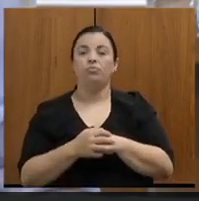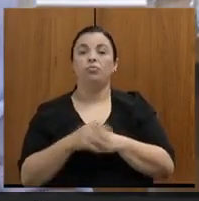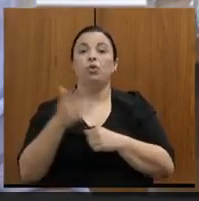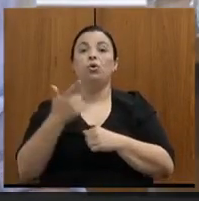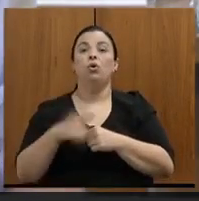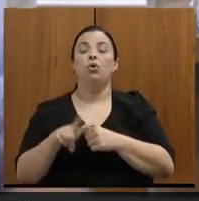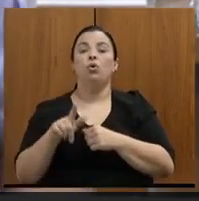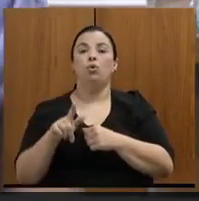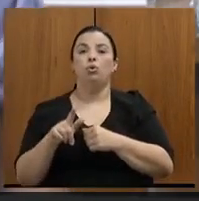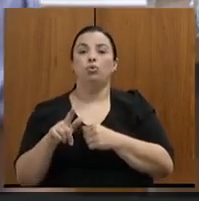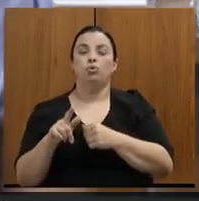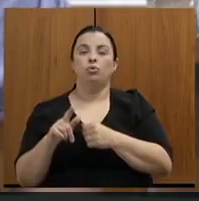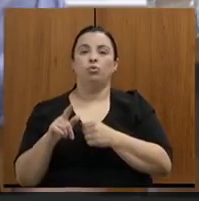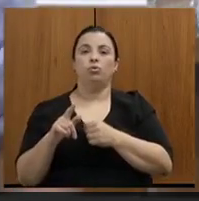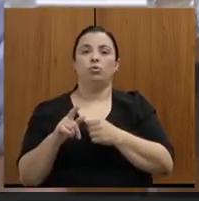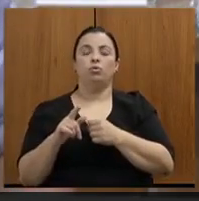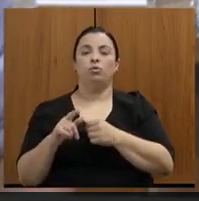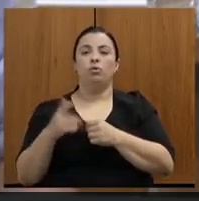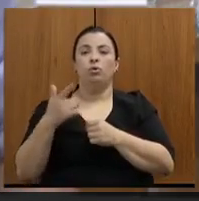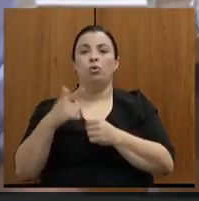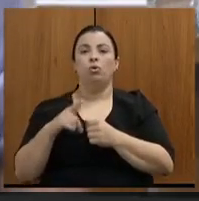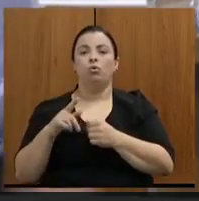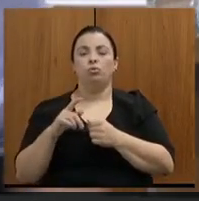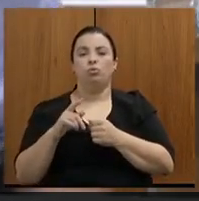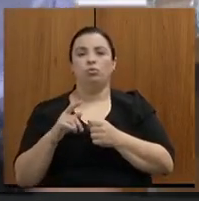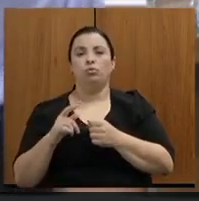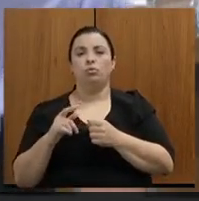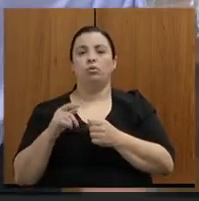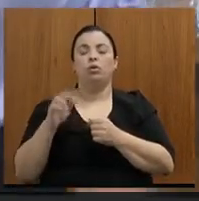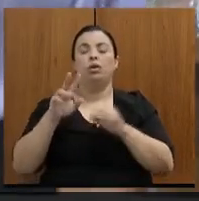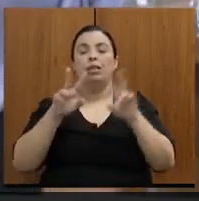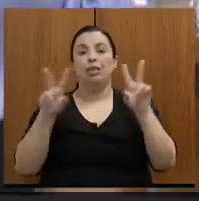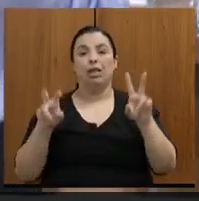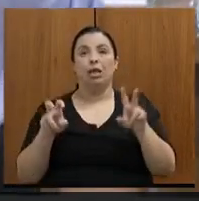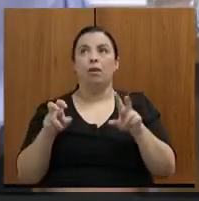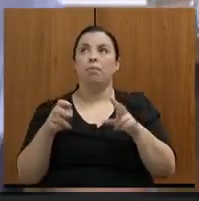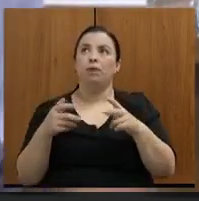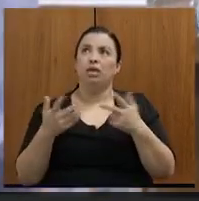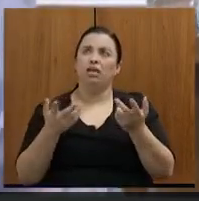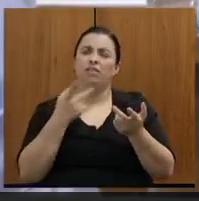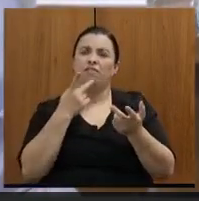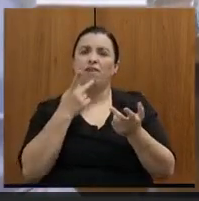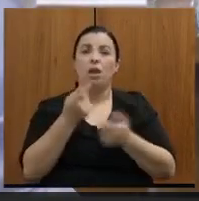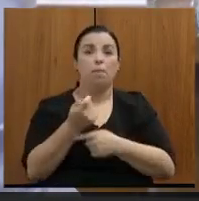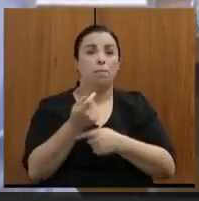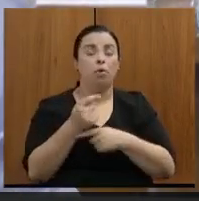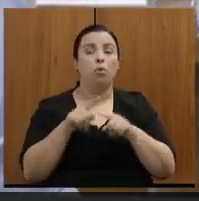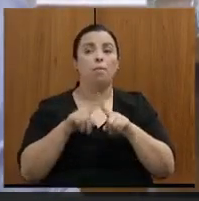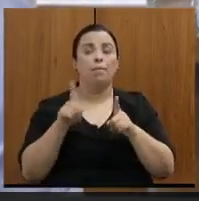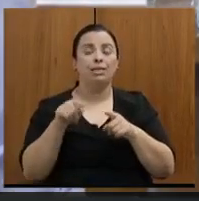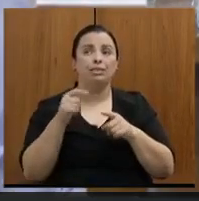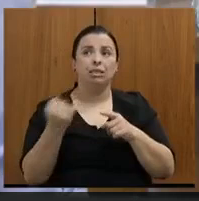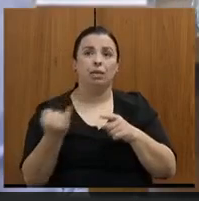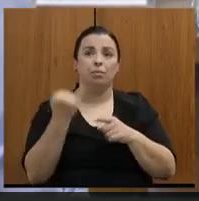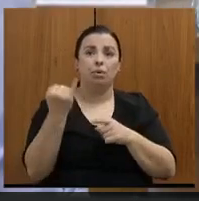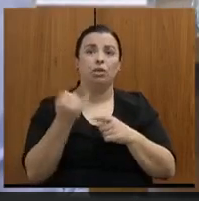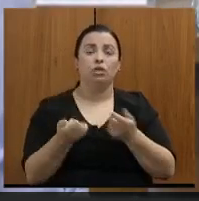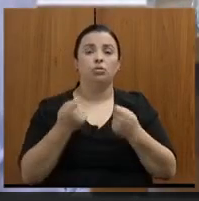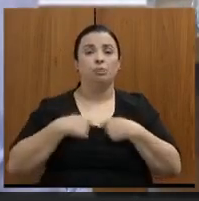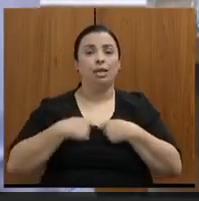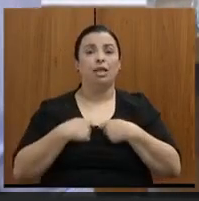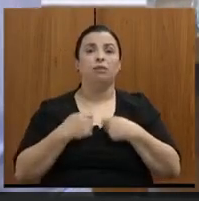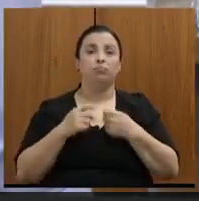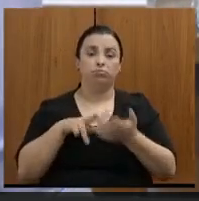vezes, ele não aparece tanto, mas ele é fundamental para trazer segurança jurídica para investir no